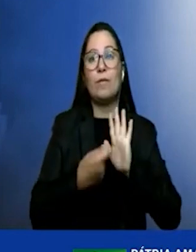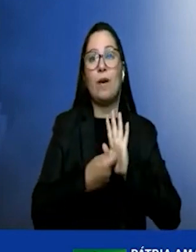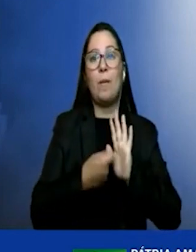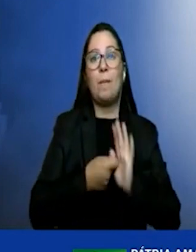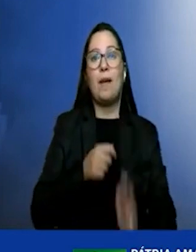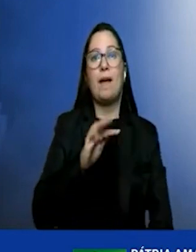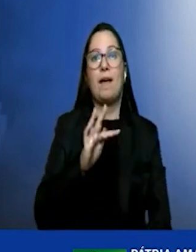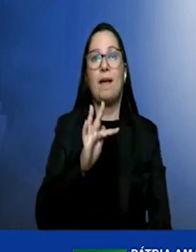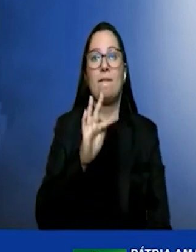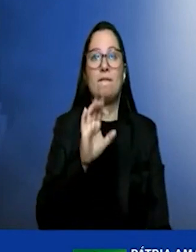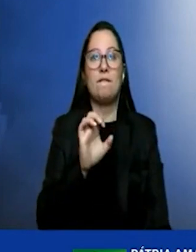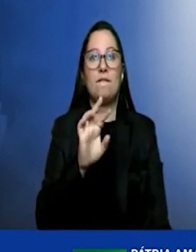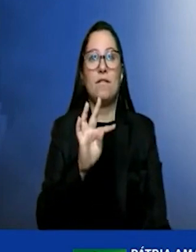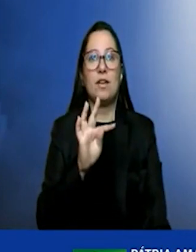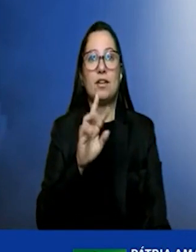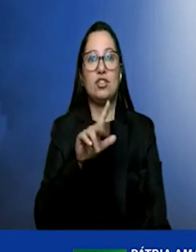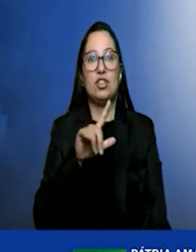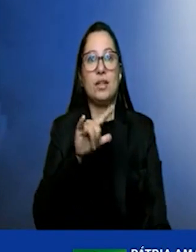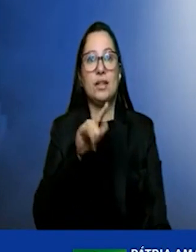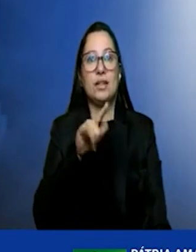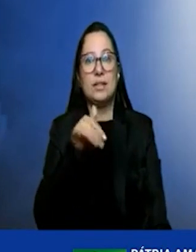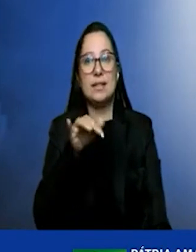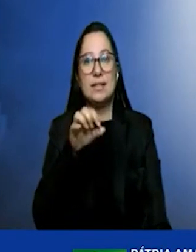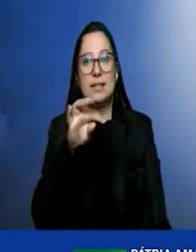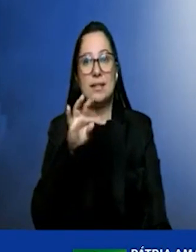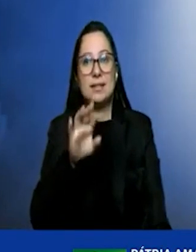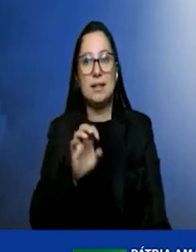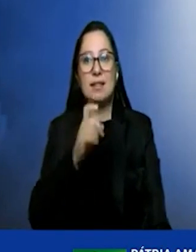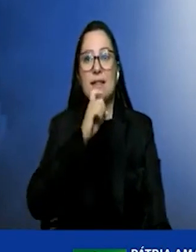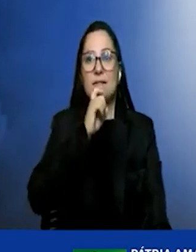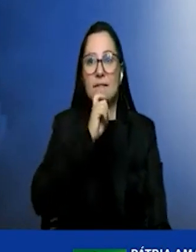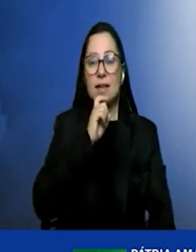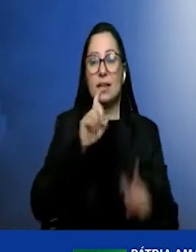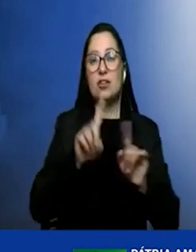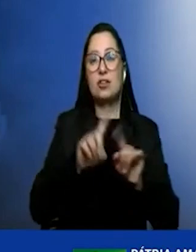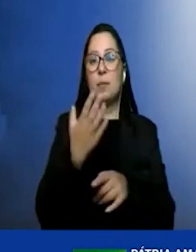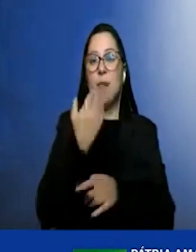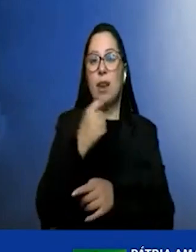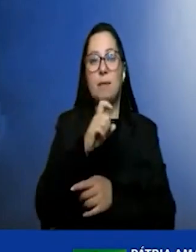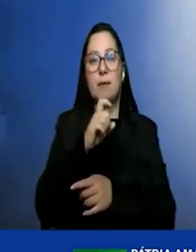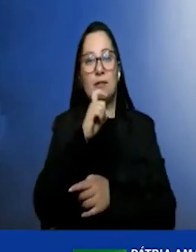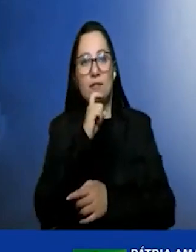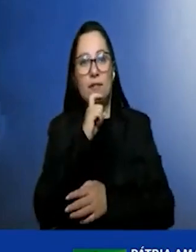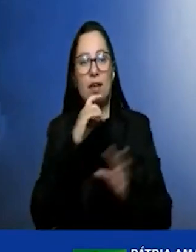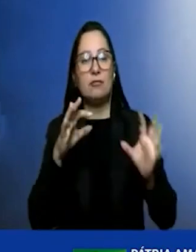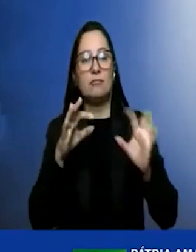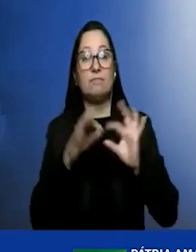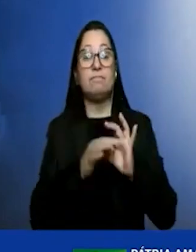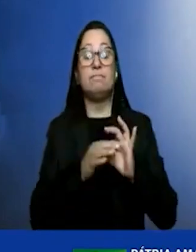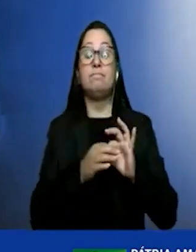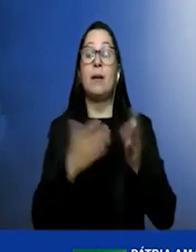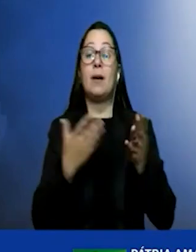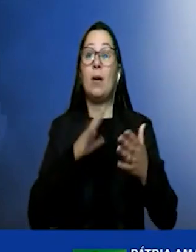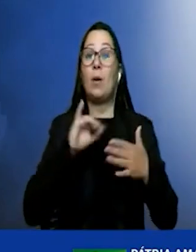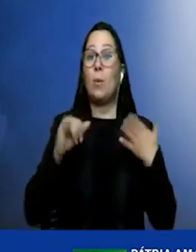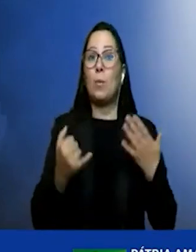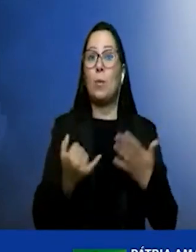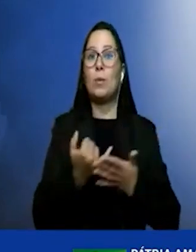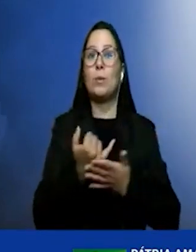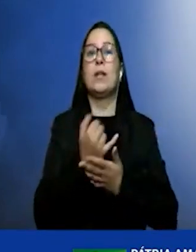mundo vai cobrar alimento verde, e, com isso, é uma janela de oportunidade enorme, além do fato de que